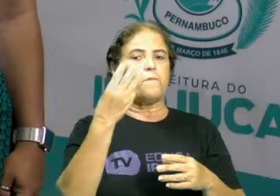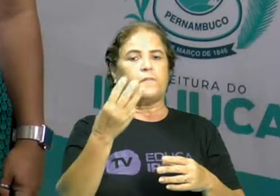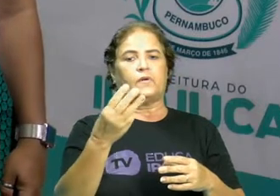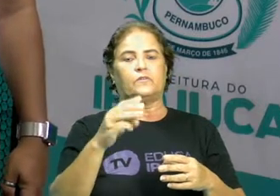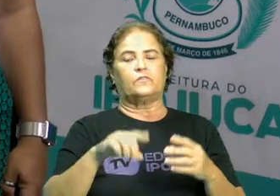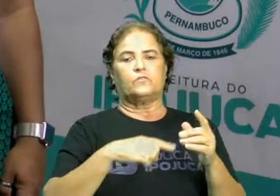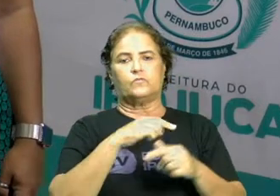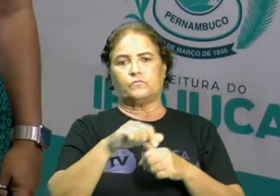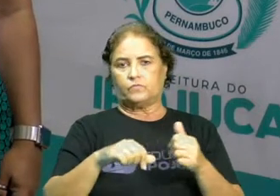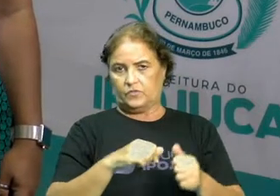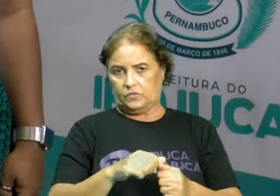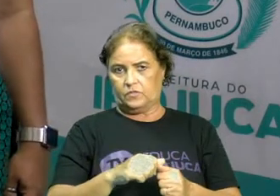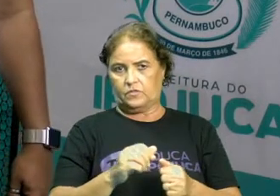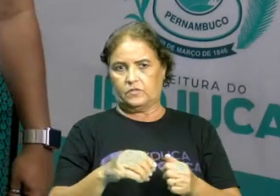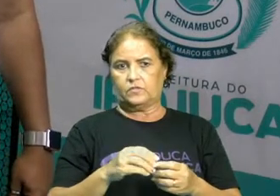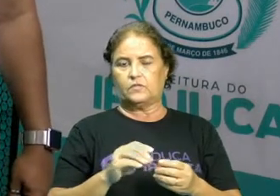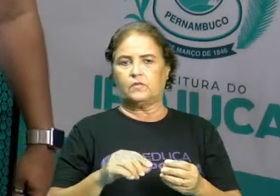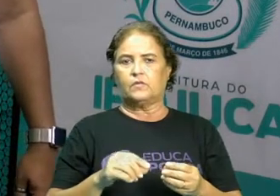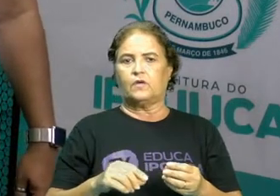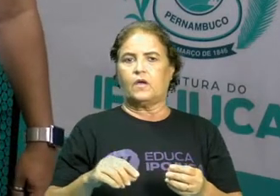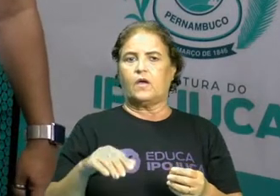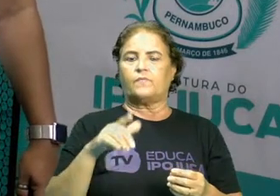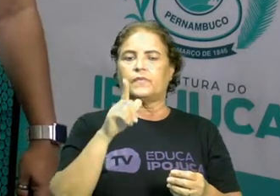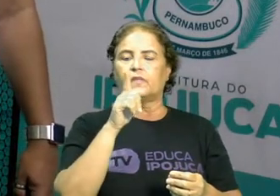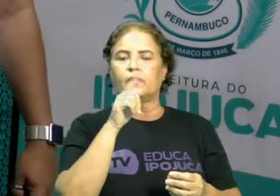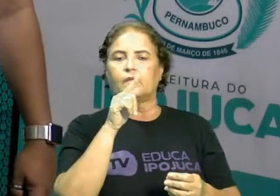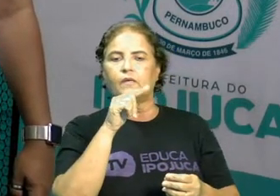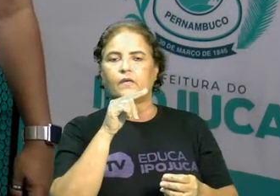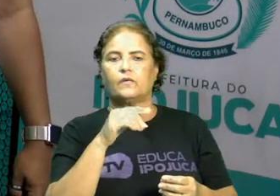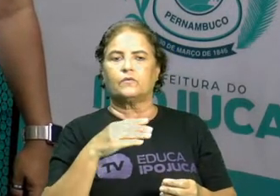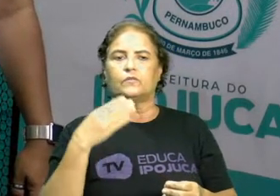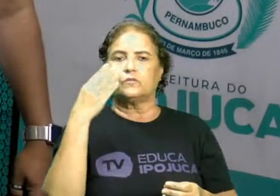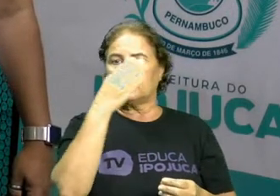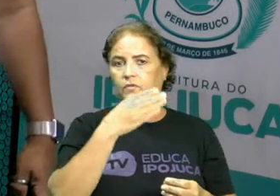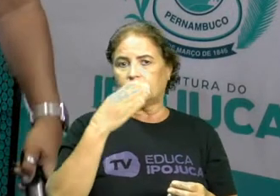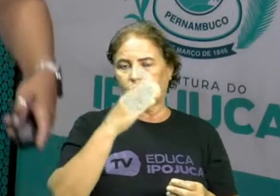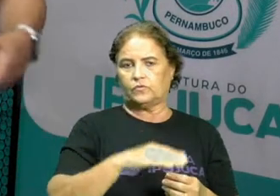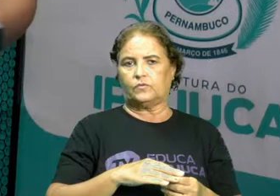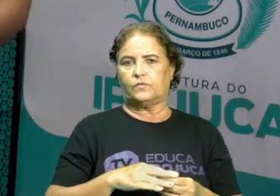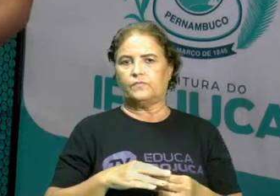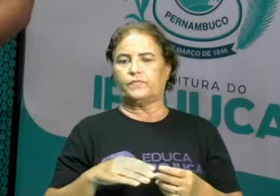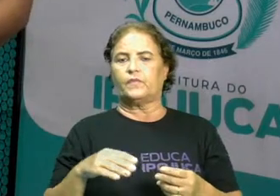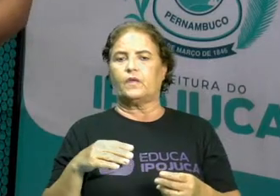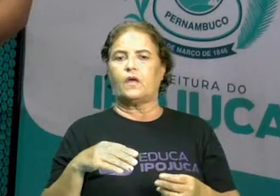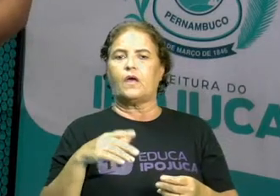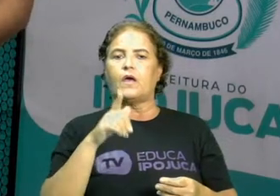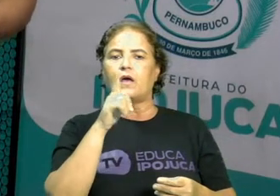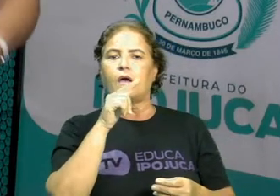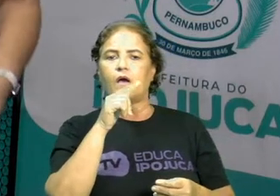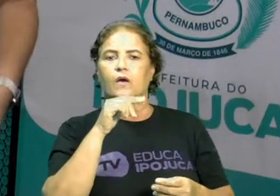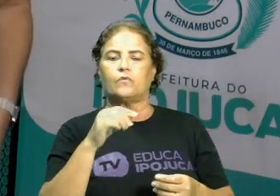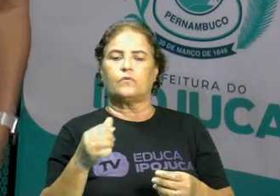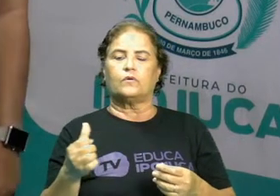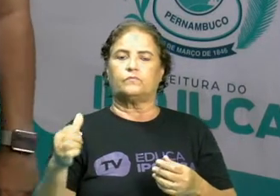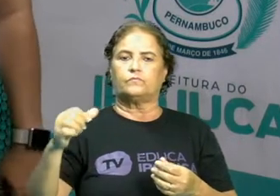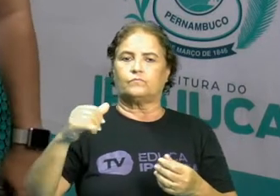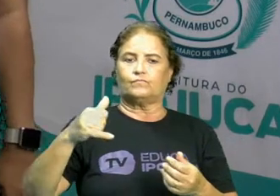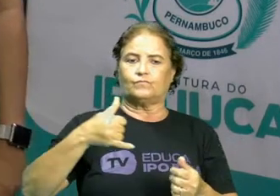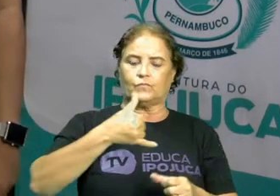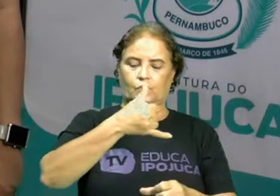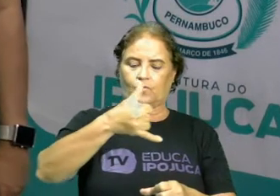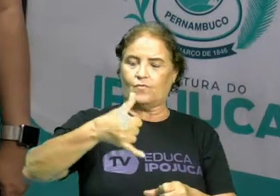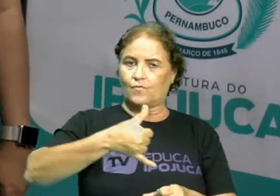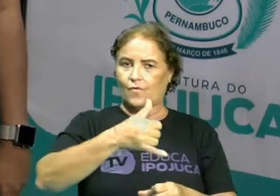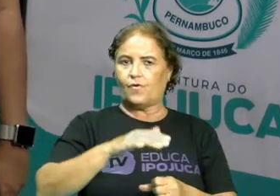açúcar, água com café, água com óleo. Então quando eu junto isso, eu tenho o que nós